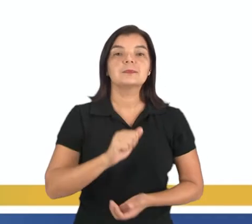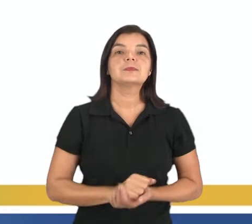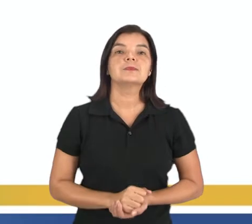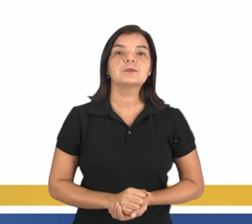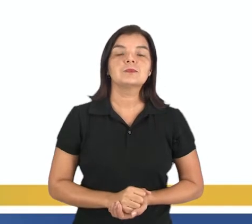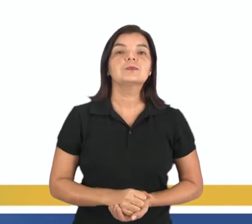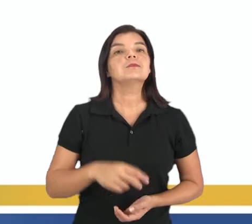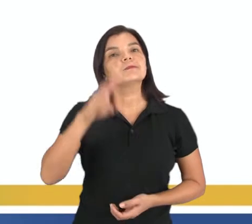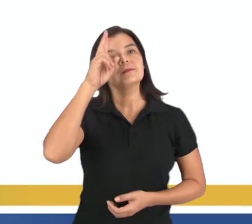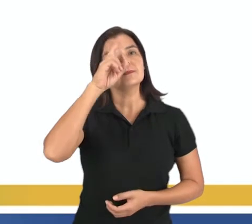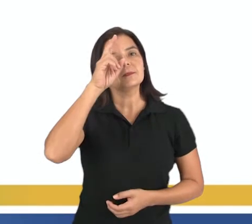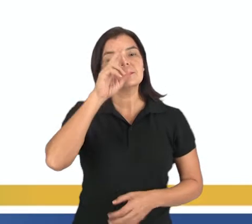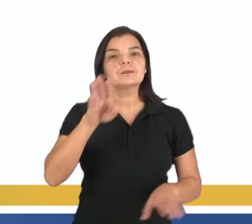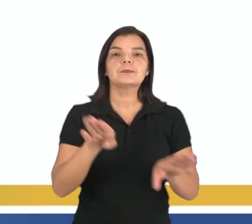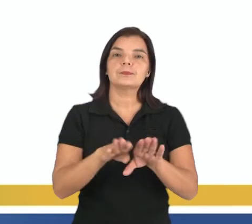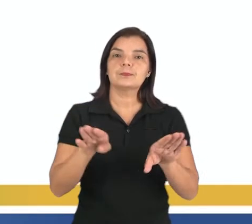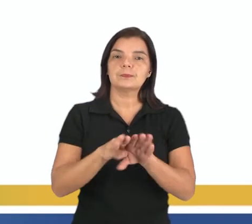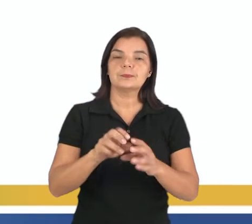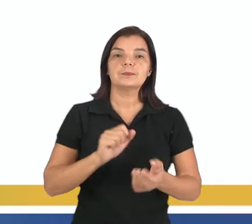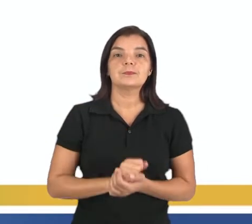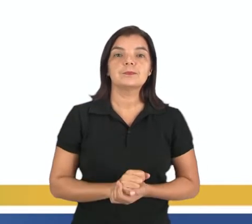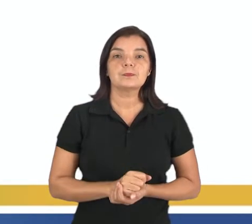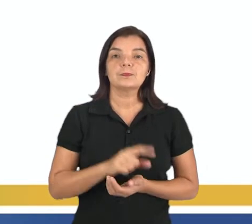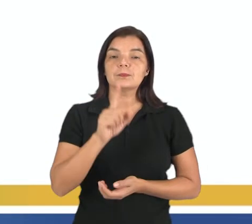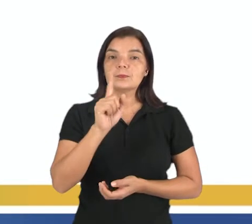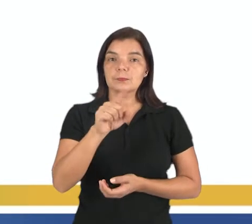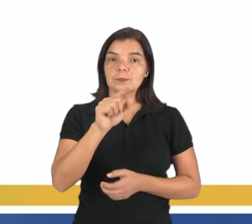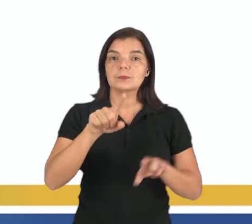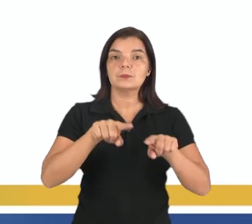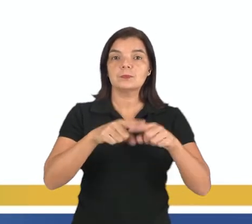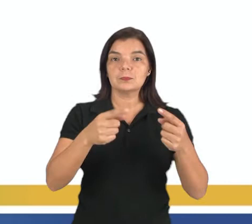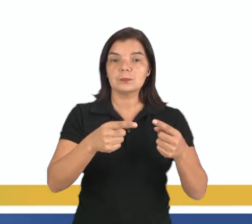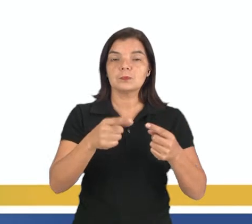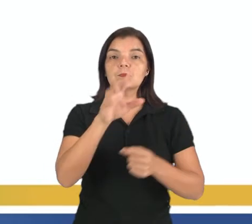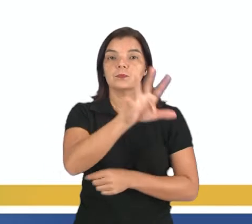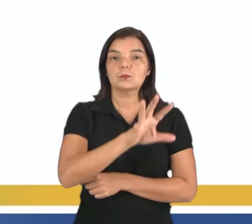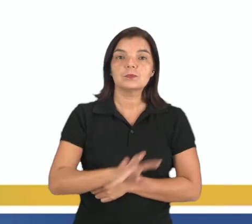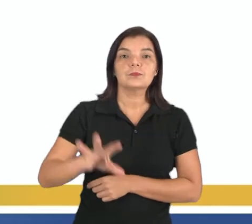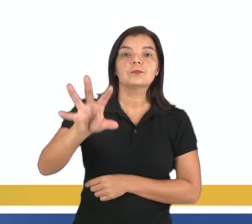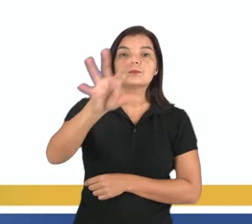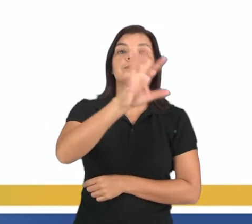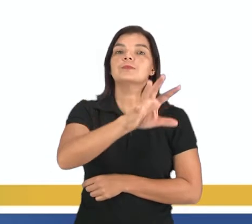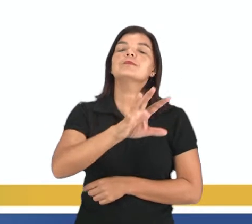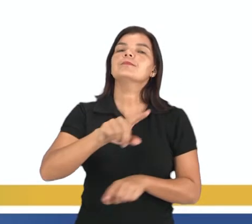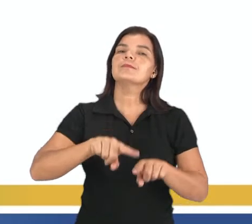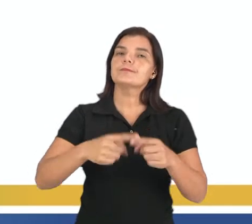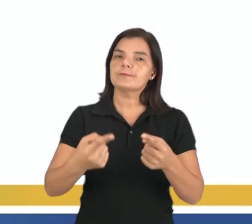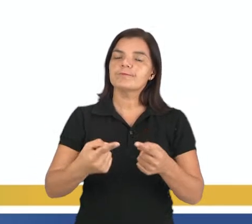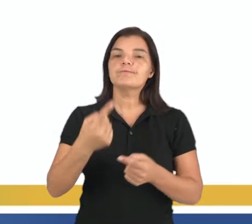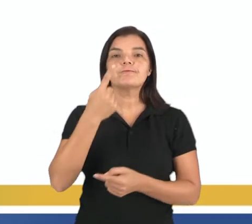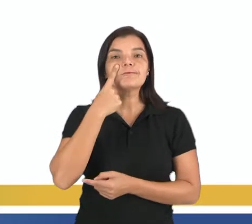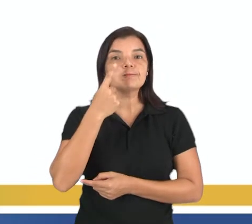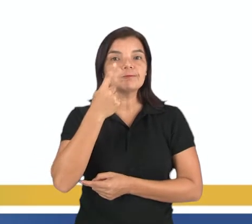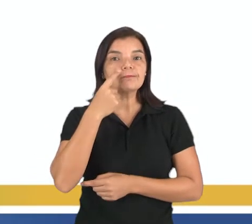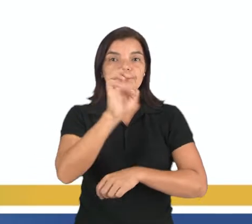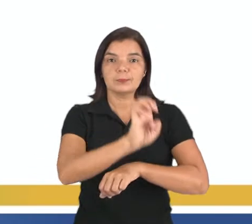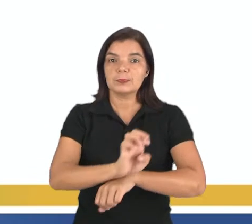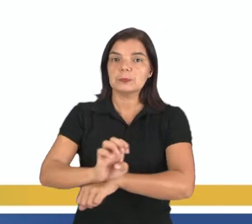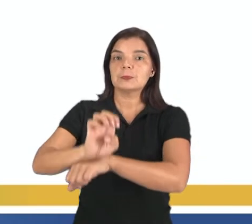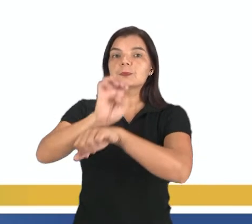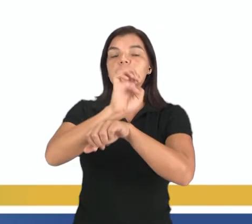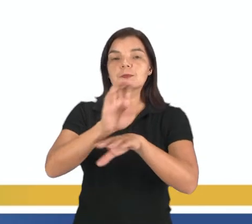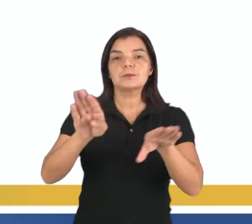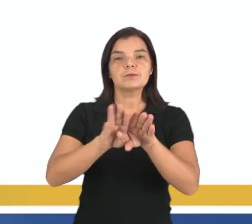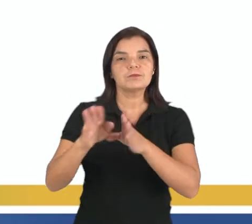Vale lembrar também, cabe citar, que essa é uma regionalização que segue a perspectiva dos europeus